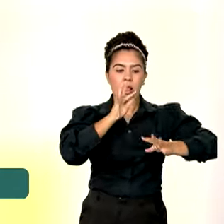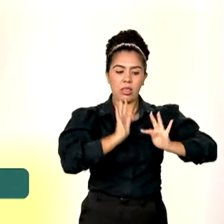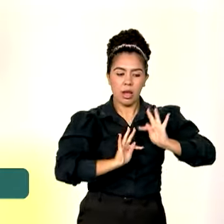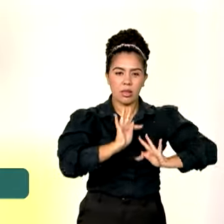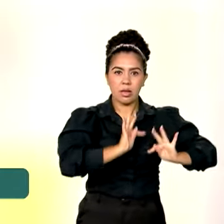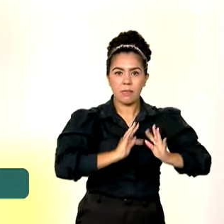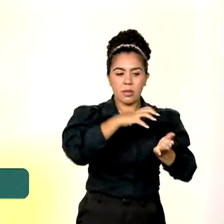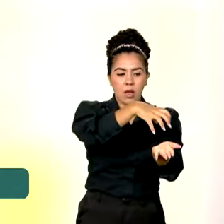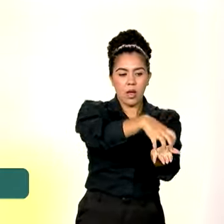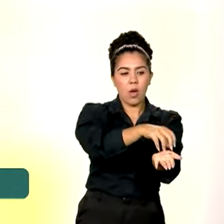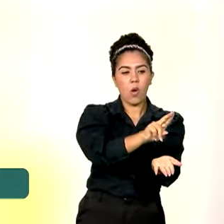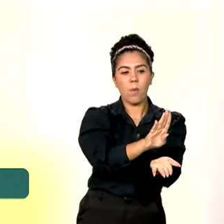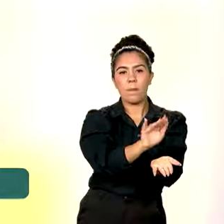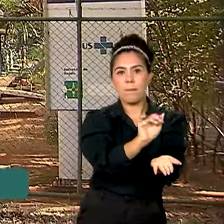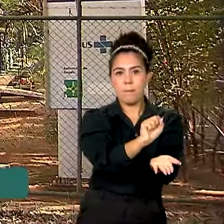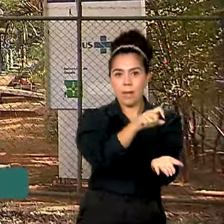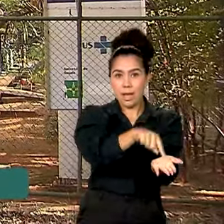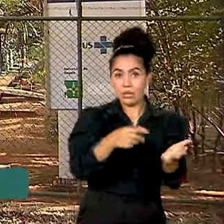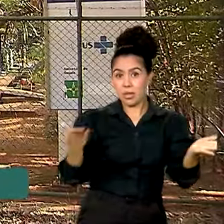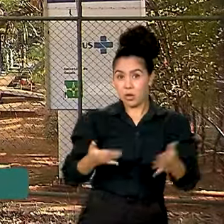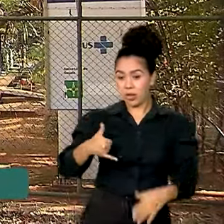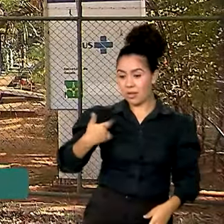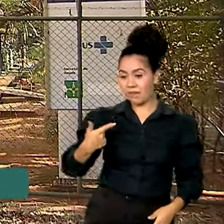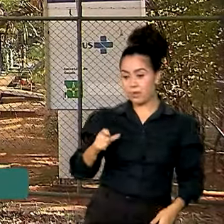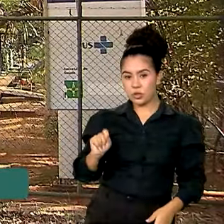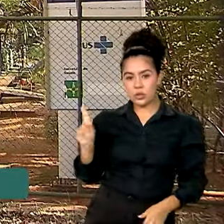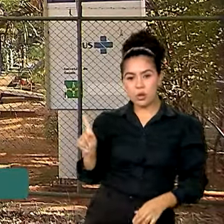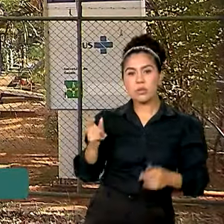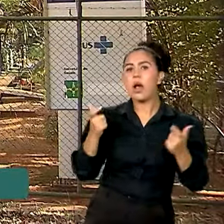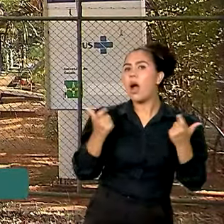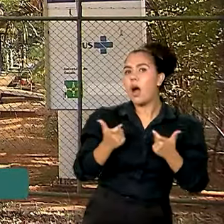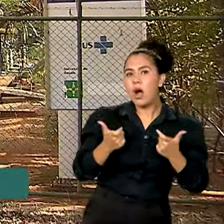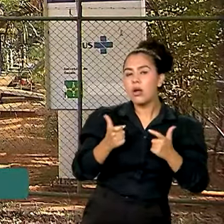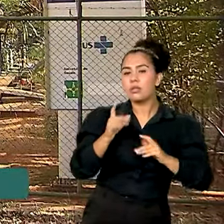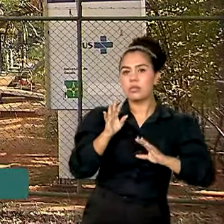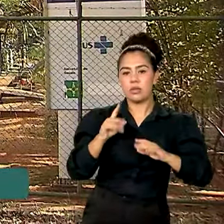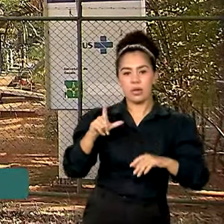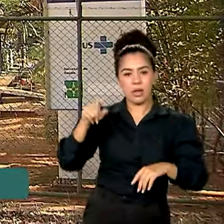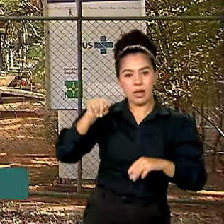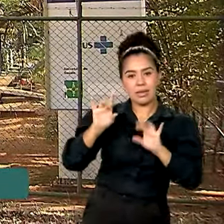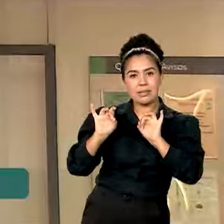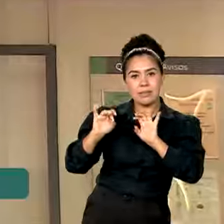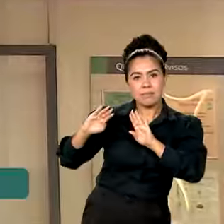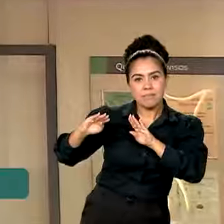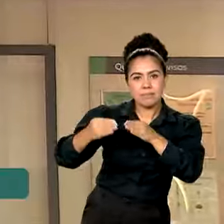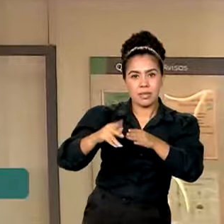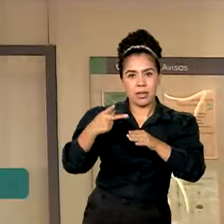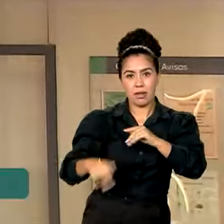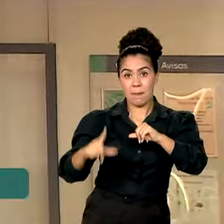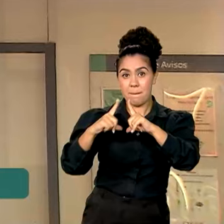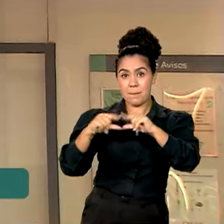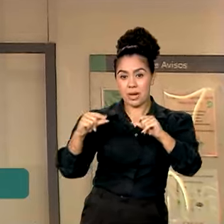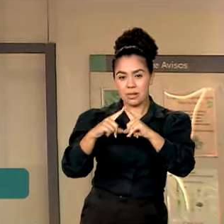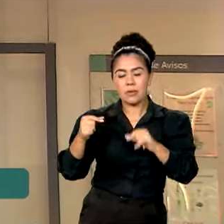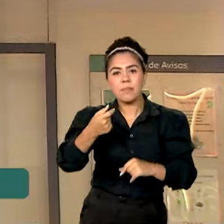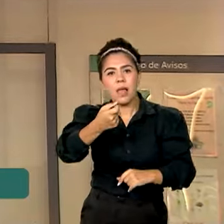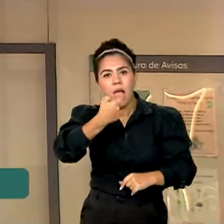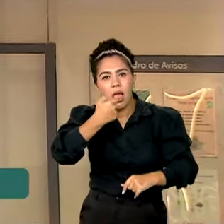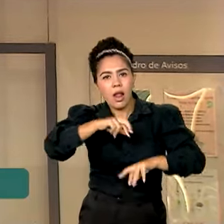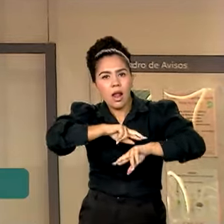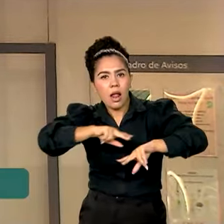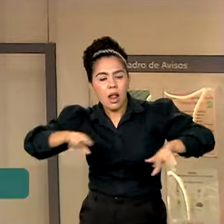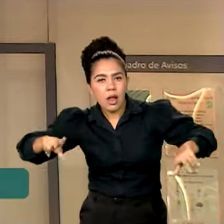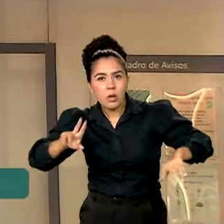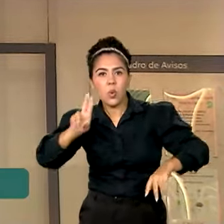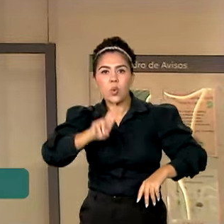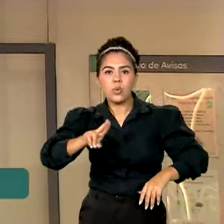de saúde e, hoje, aos 28, é atendido neste centro especializado em Brasília. Os medicamentos que ele usa são